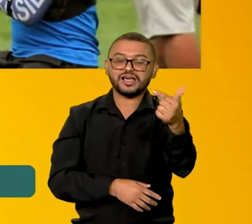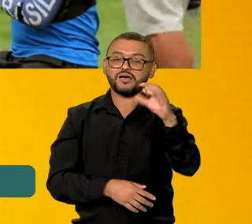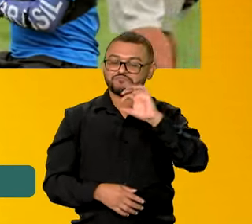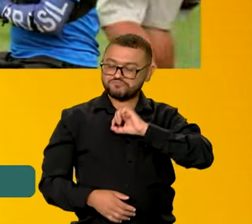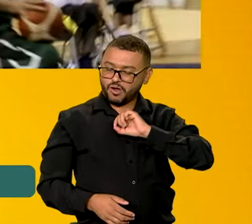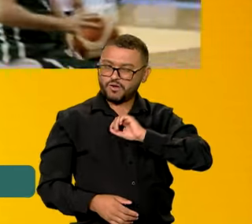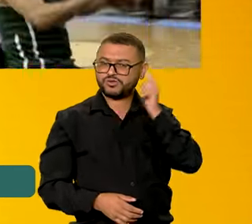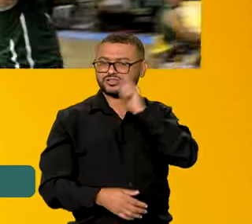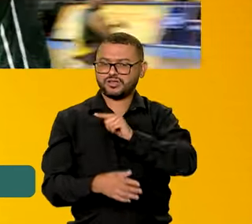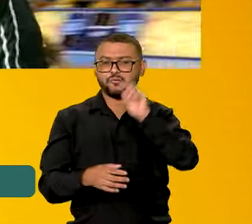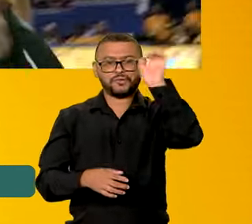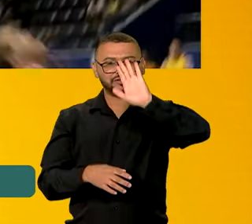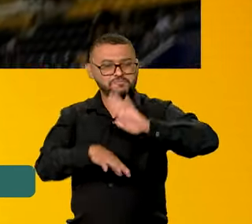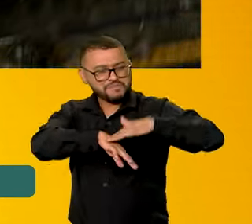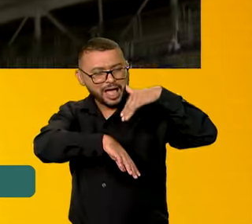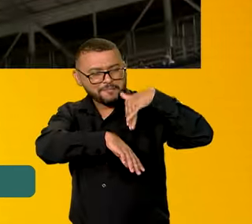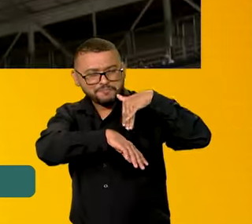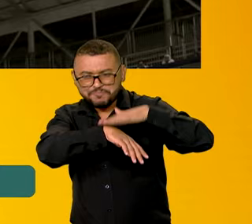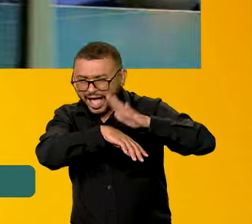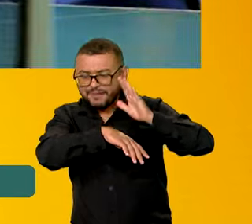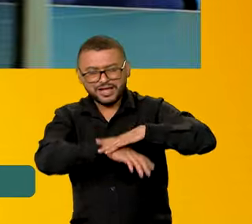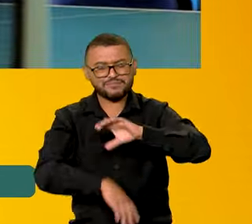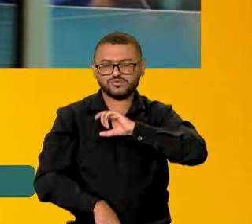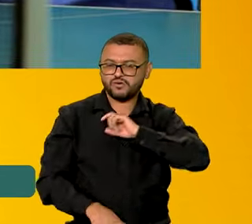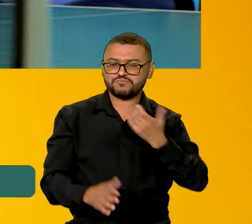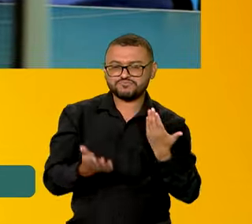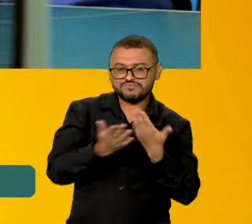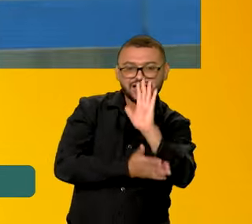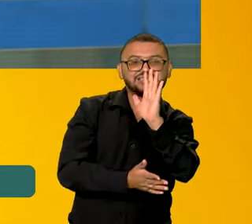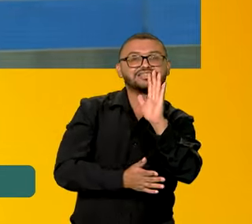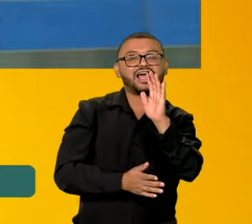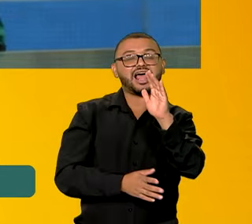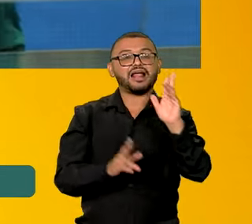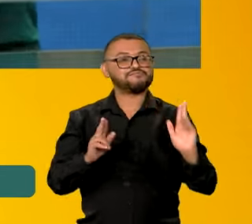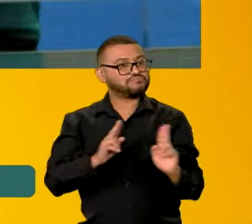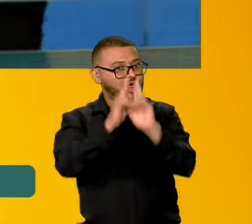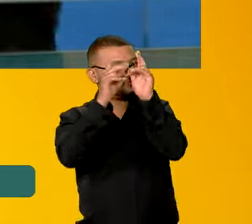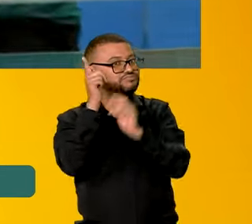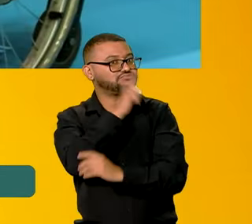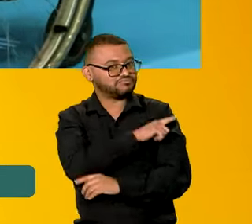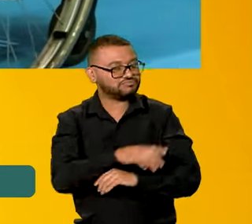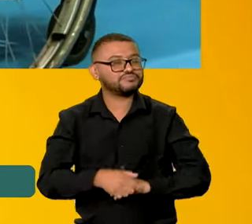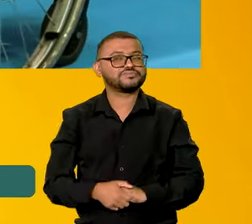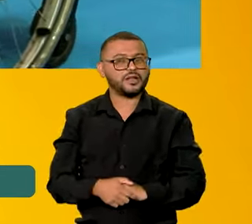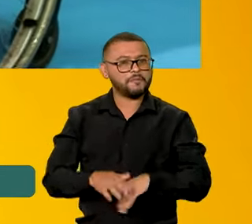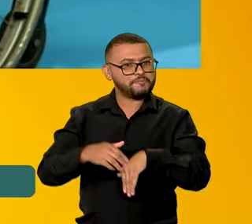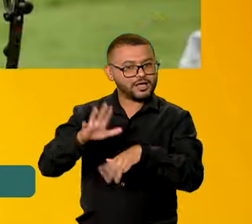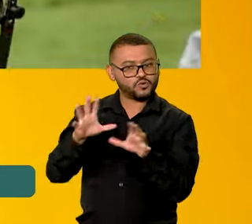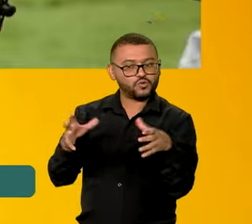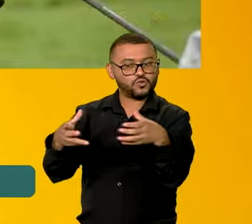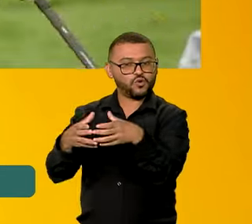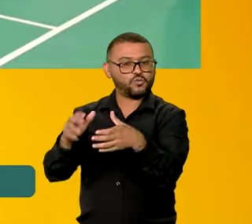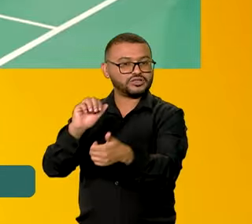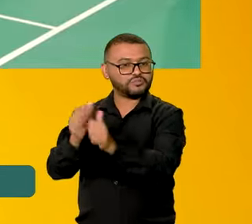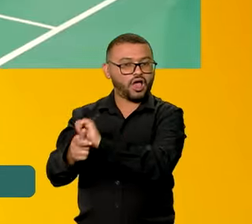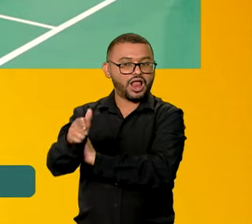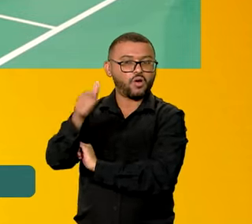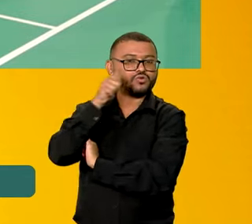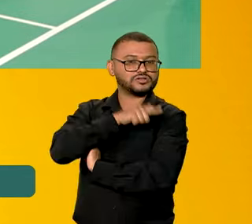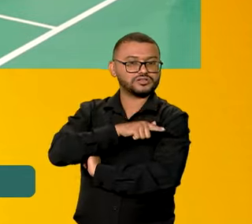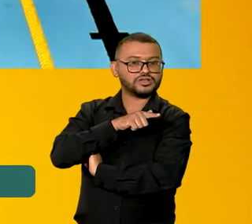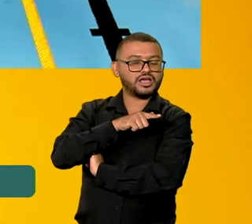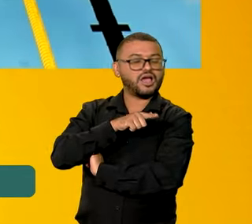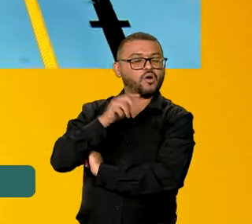medalhas, que o Brasil consiga mais medalhas nos Jogos Paralímpicos de Paris. Bem, e grande parte desse grupo de atletas recebe